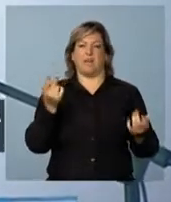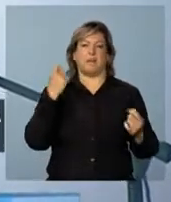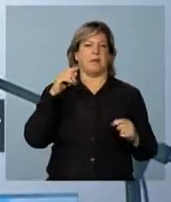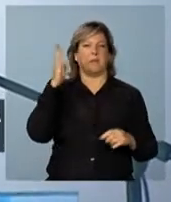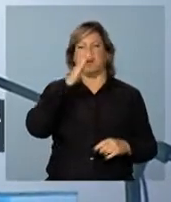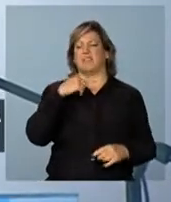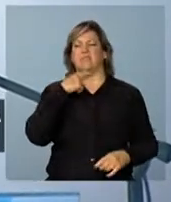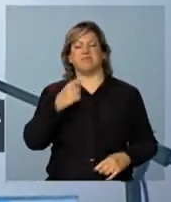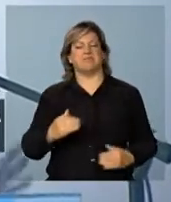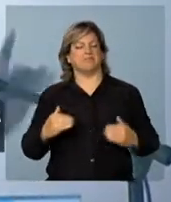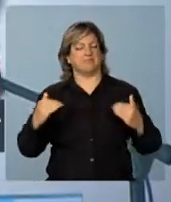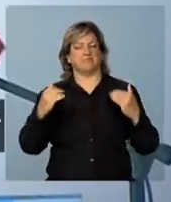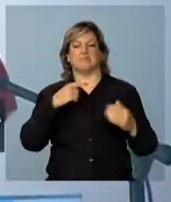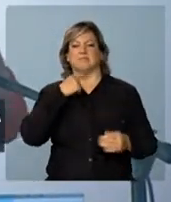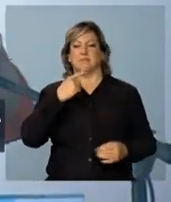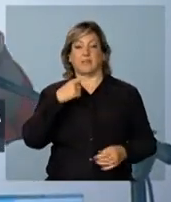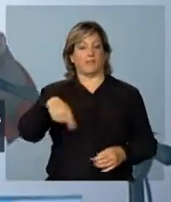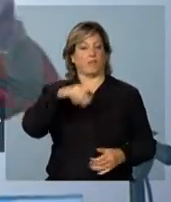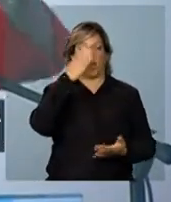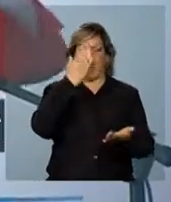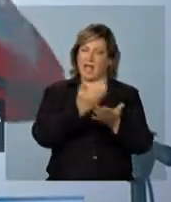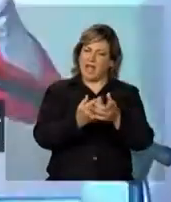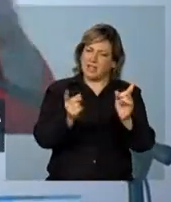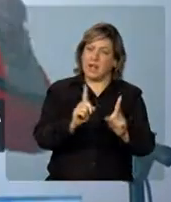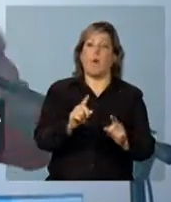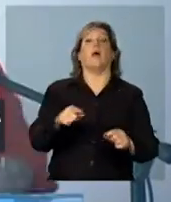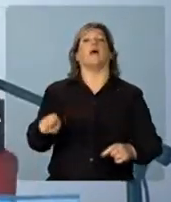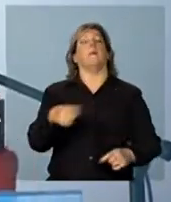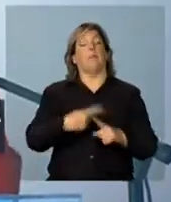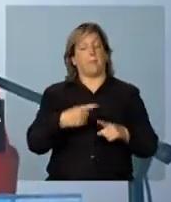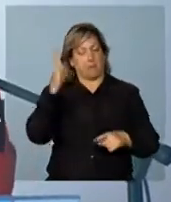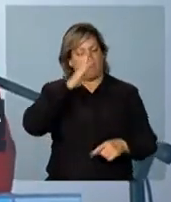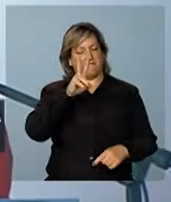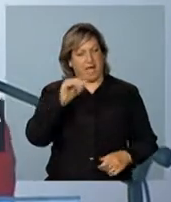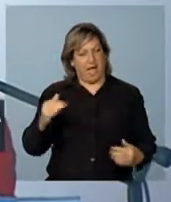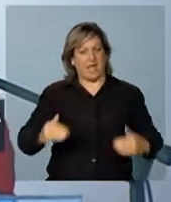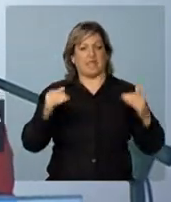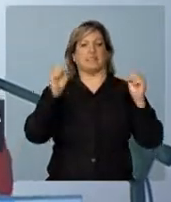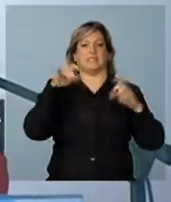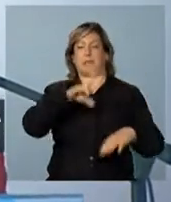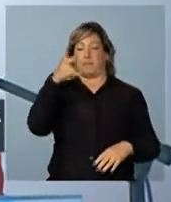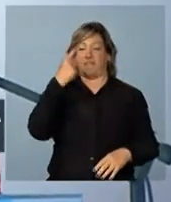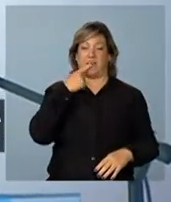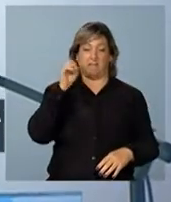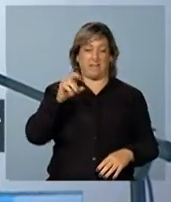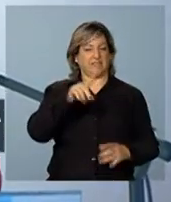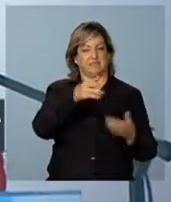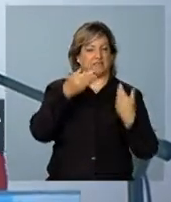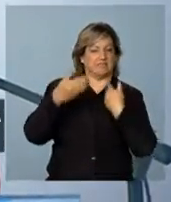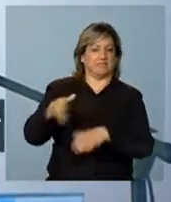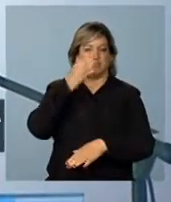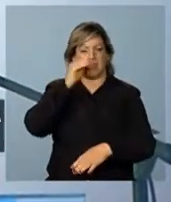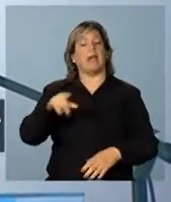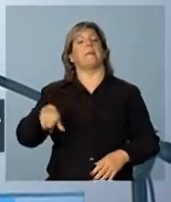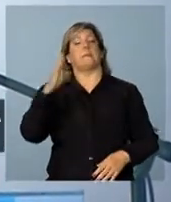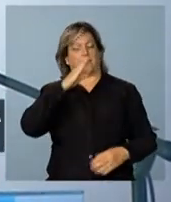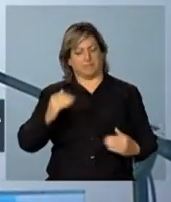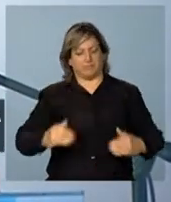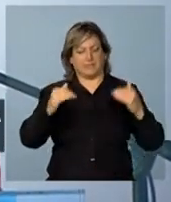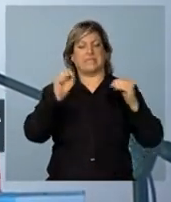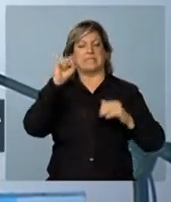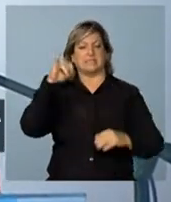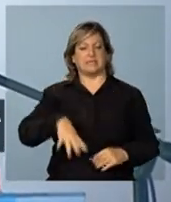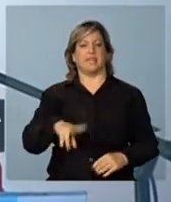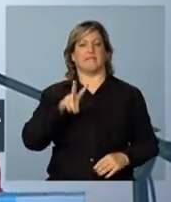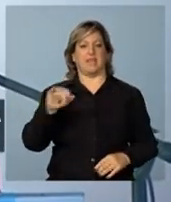o Brasil não vai crescer. Vocês não acreditem, não, o Brasil vai crescer. O Brasil vai crescer, está crescendo